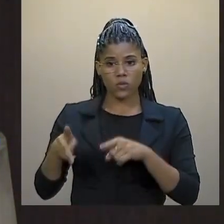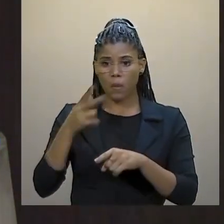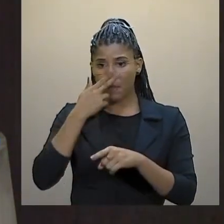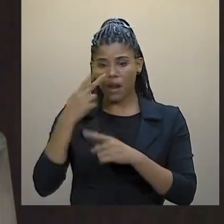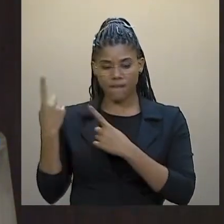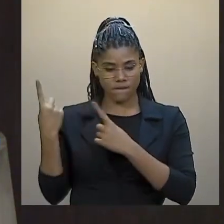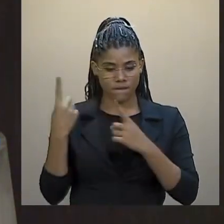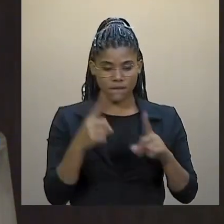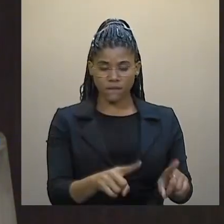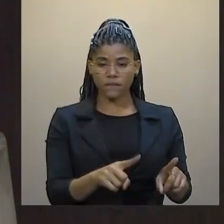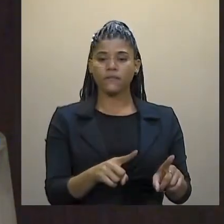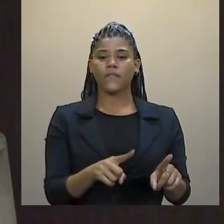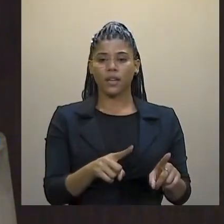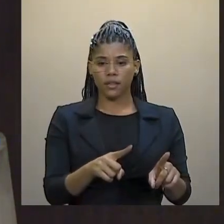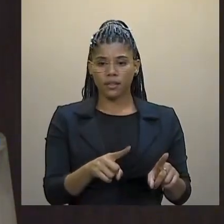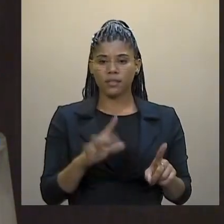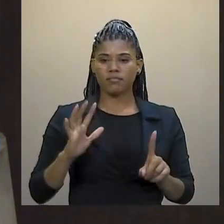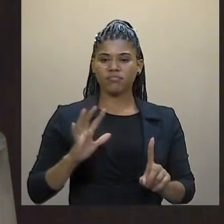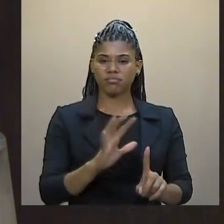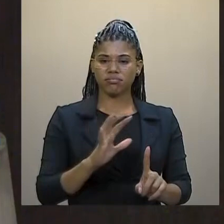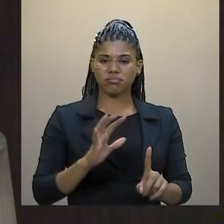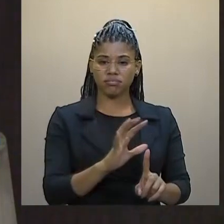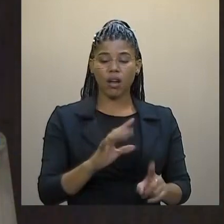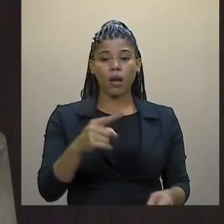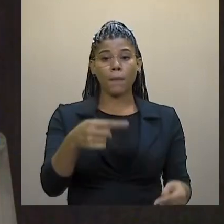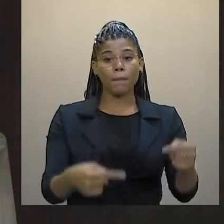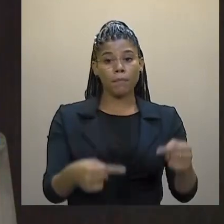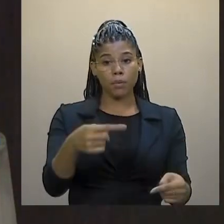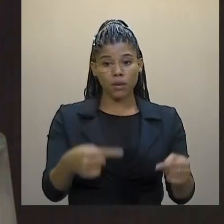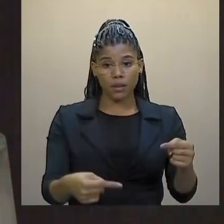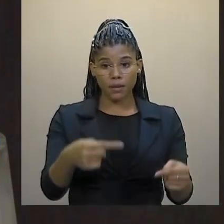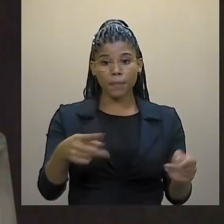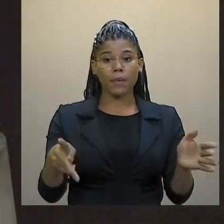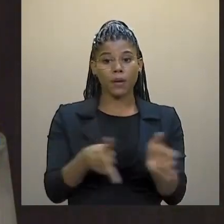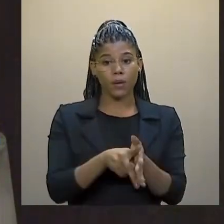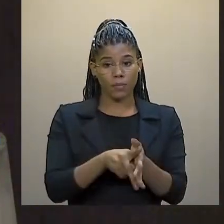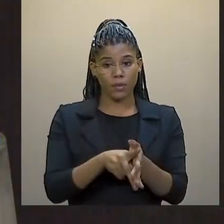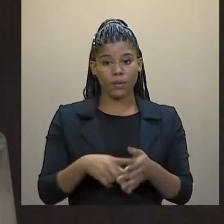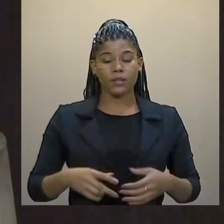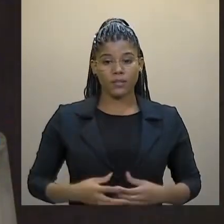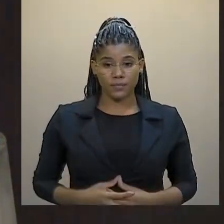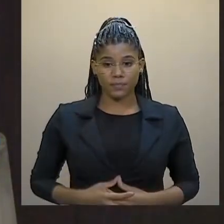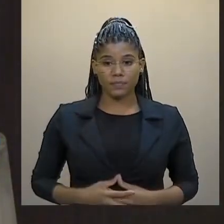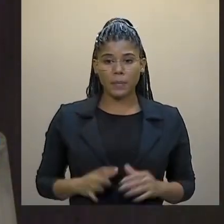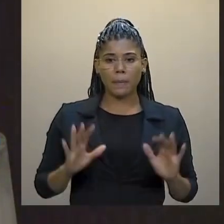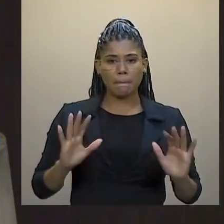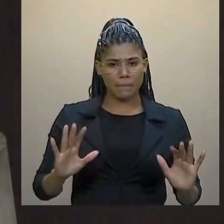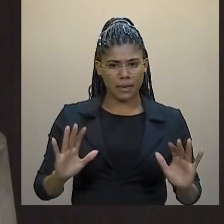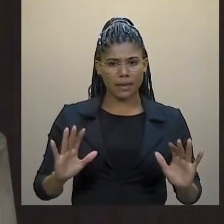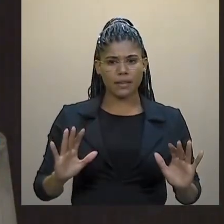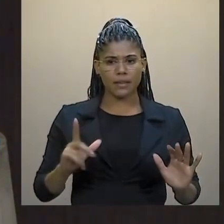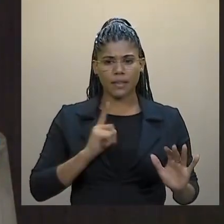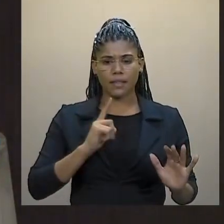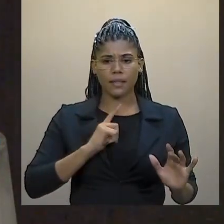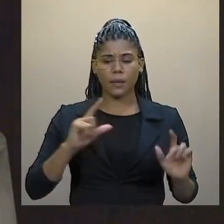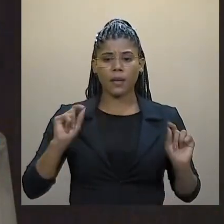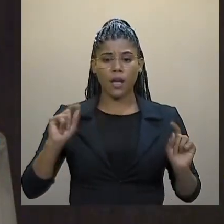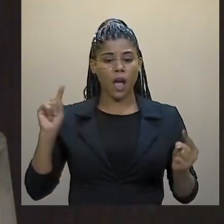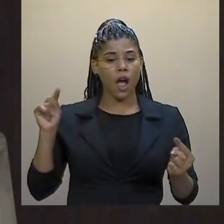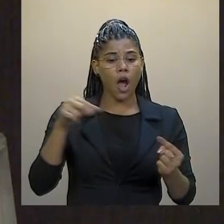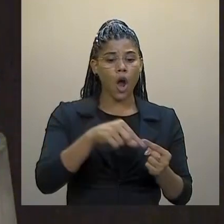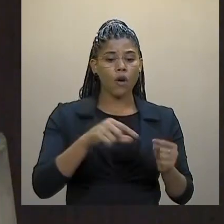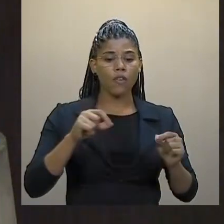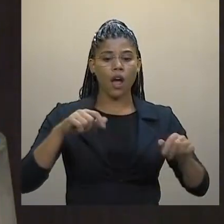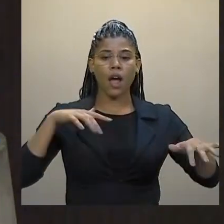clara perseguição política ideológica. Mais que isso, são alvo de ações de